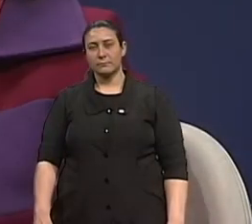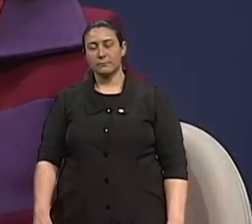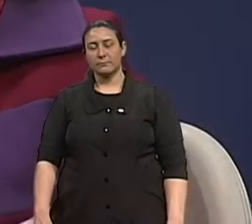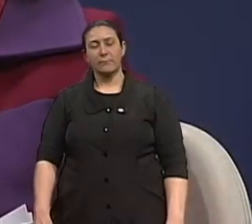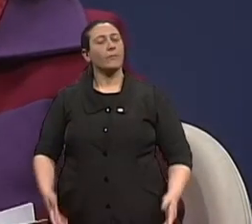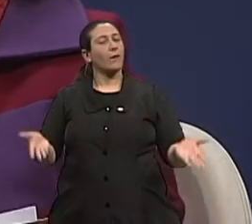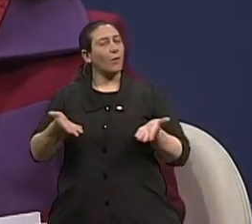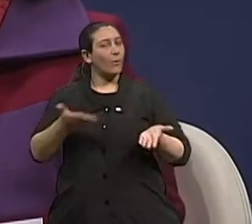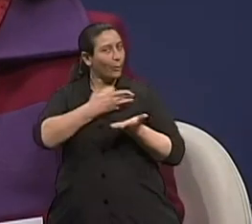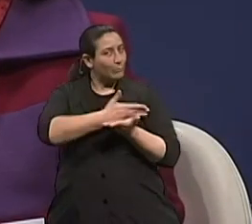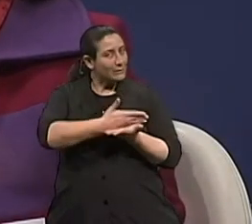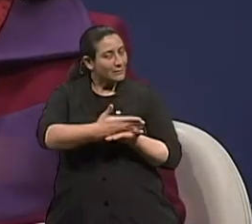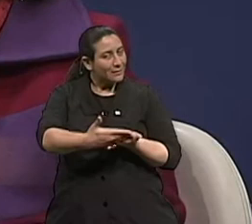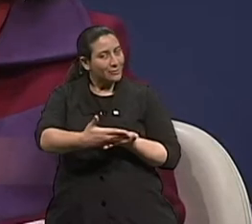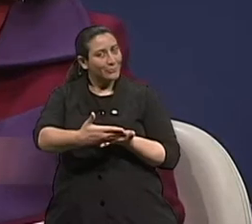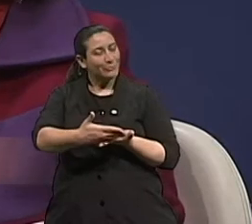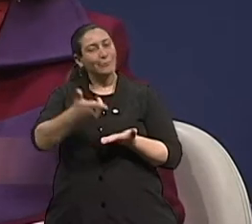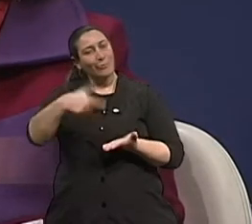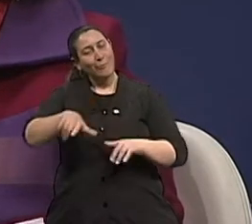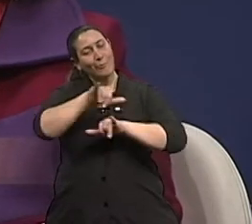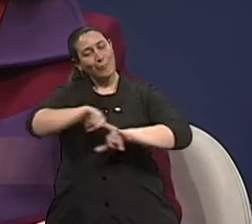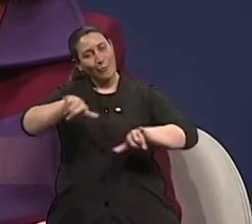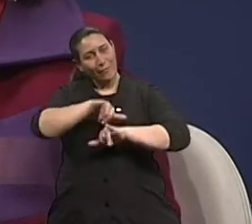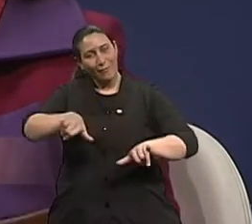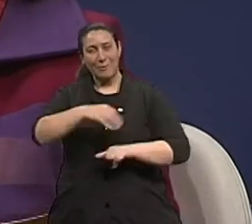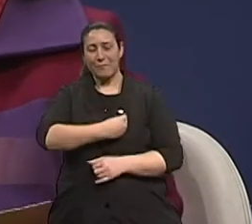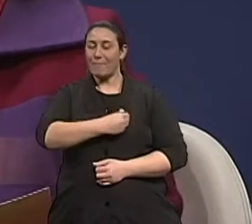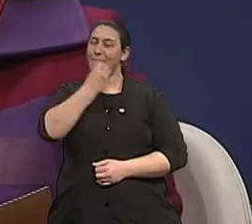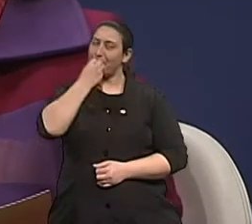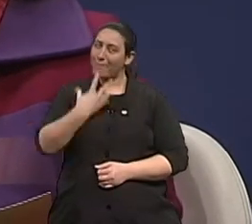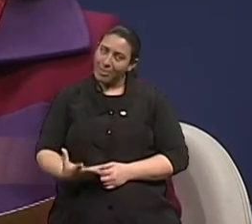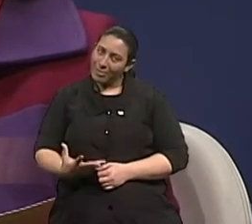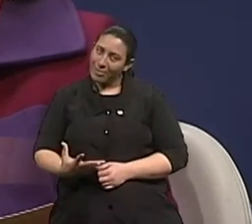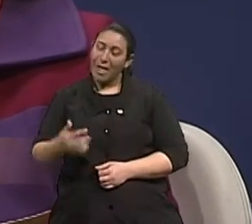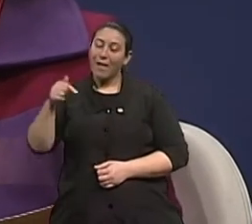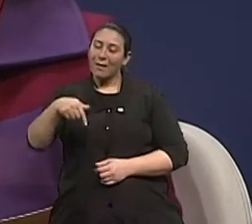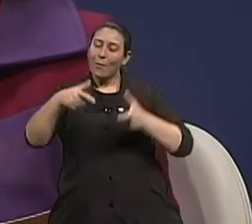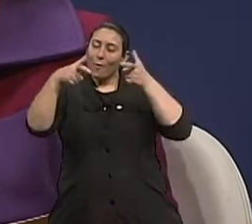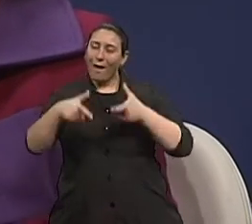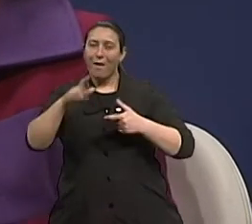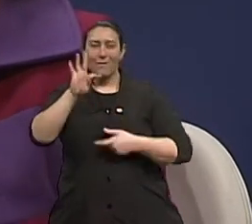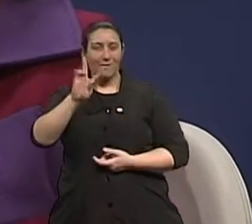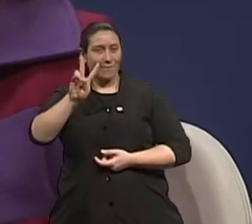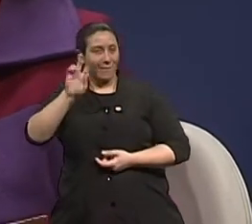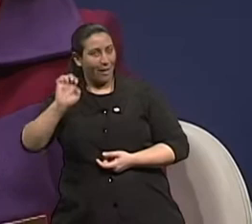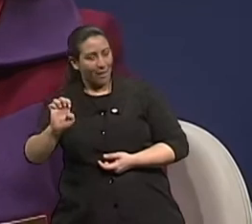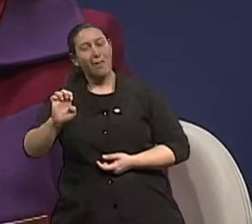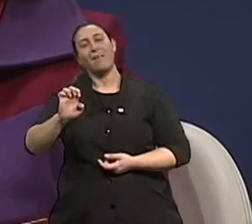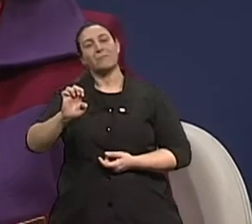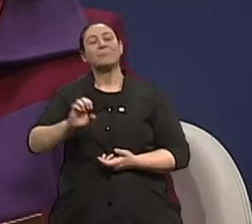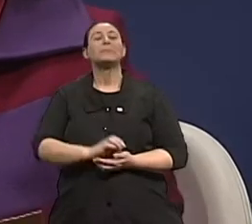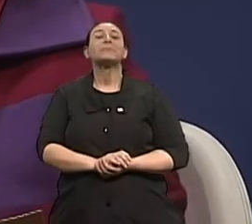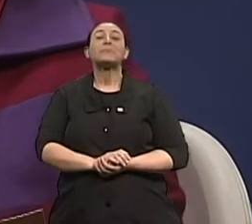Estamos começando mais um nosso Viva Bem aqui no Moro Santa Tereza, aqui na nossa, na minha, na sua